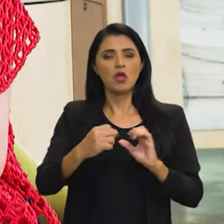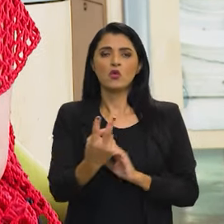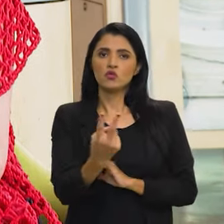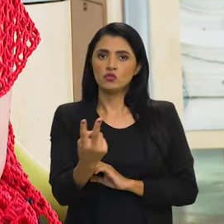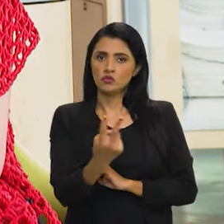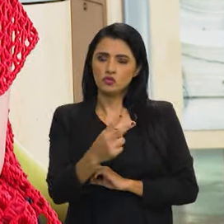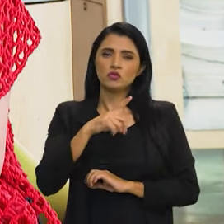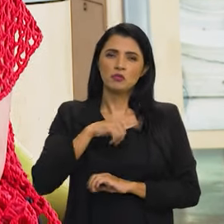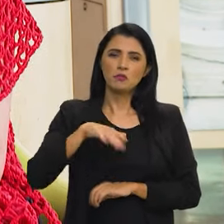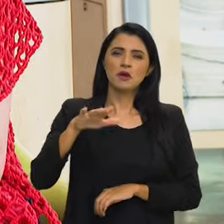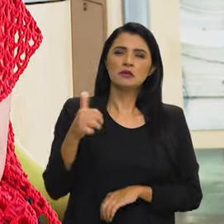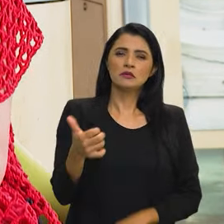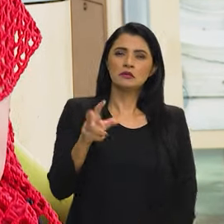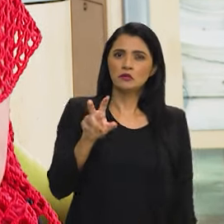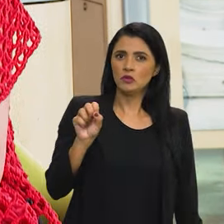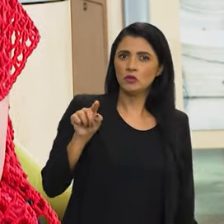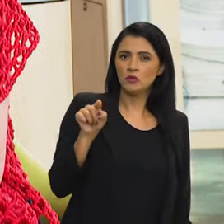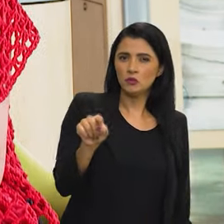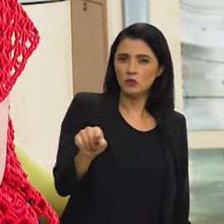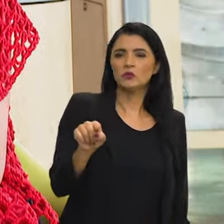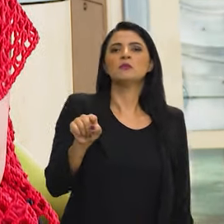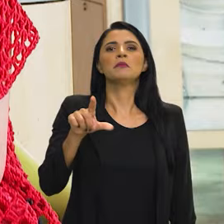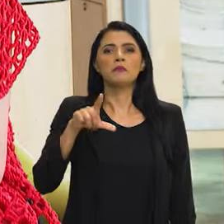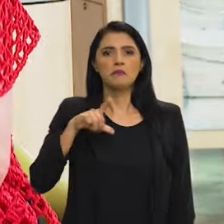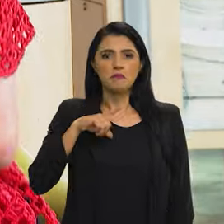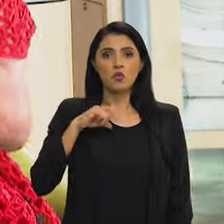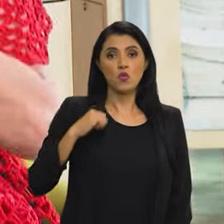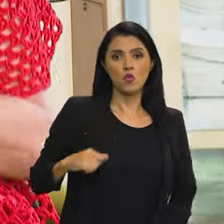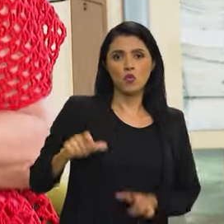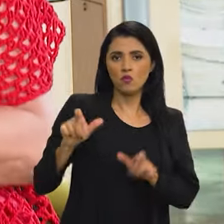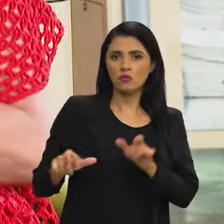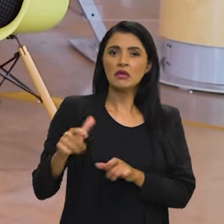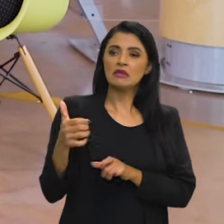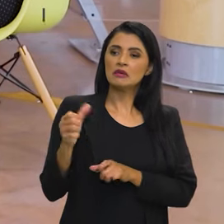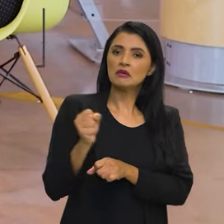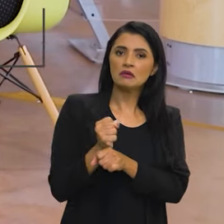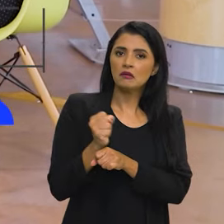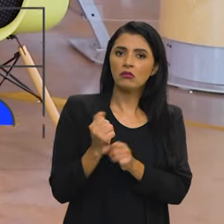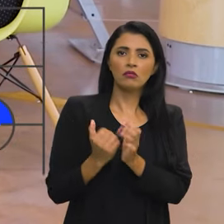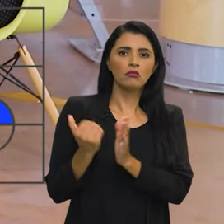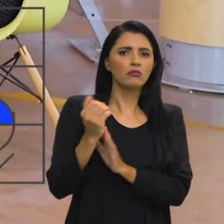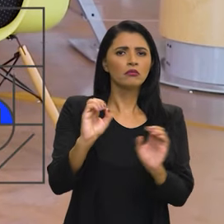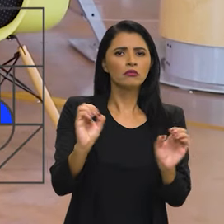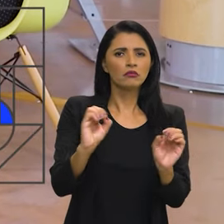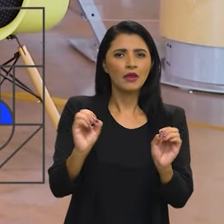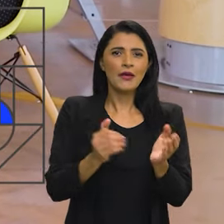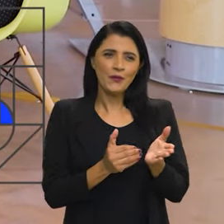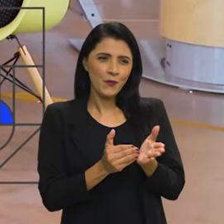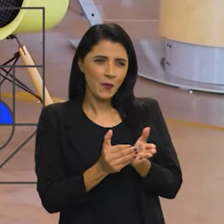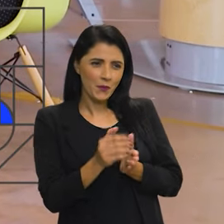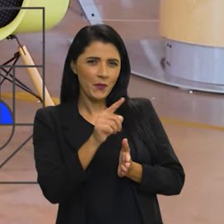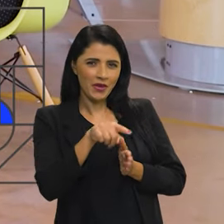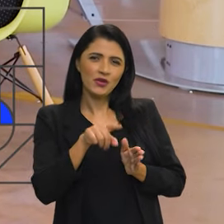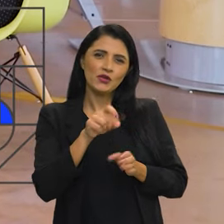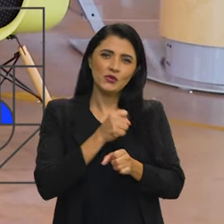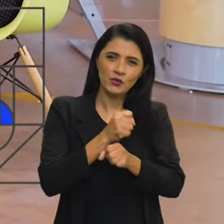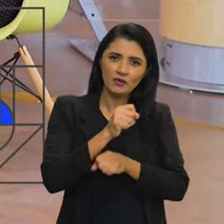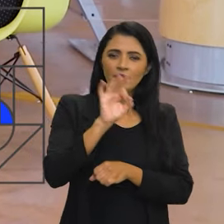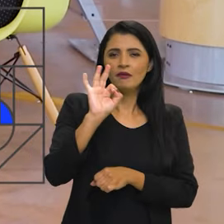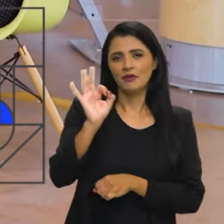São mais de 258 mil bolsistas no Brasil todo que há 10 anos não tinham reajuste. Logo no início do ano, Muito